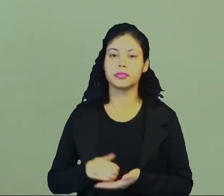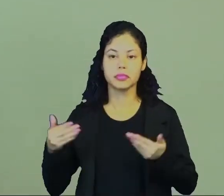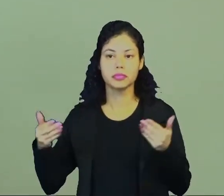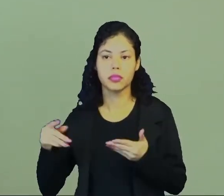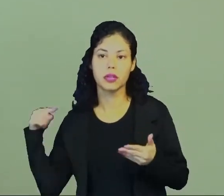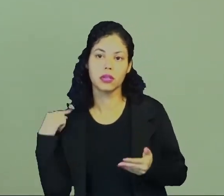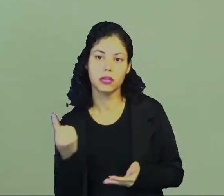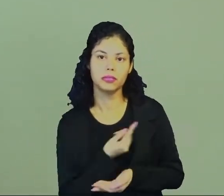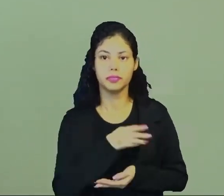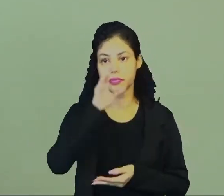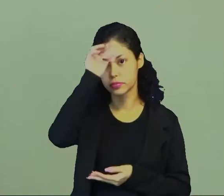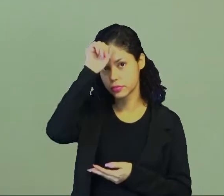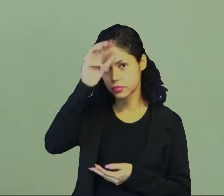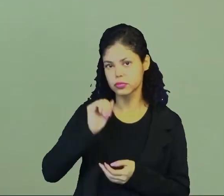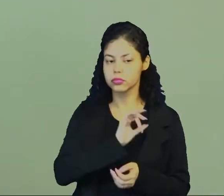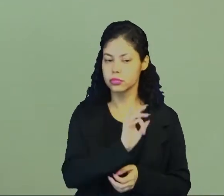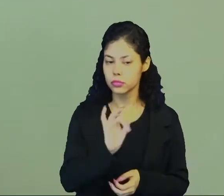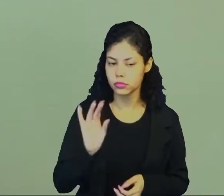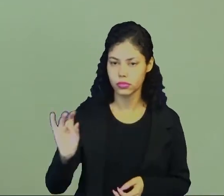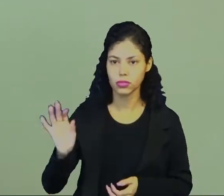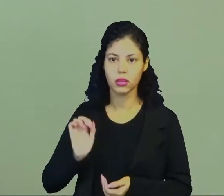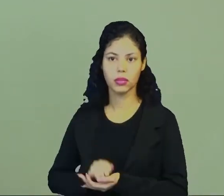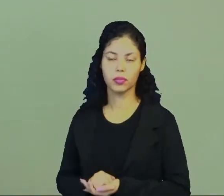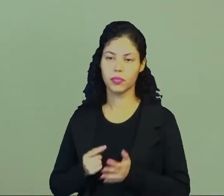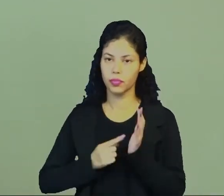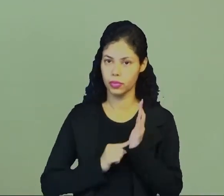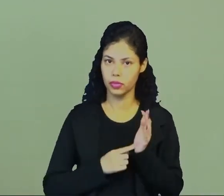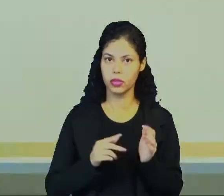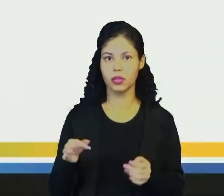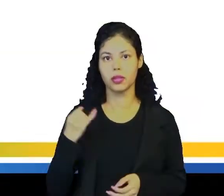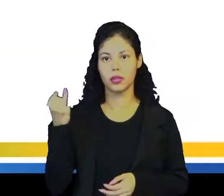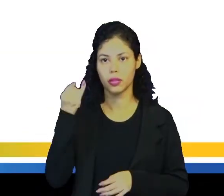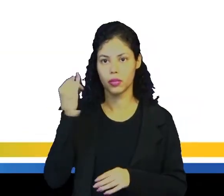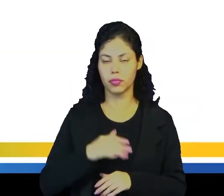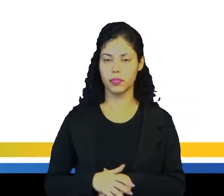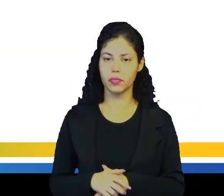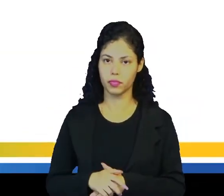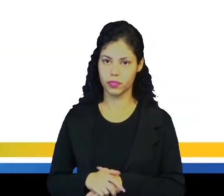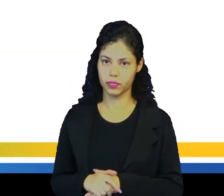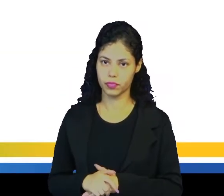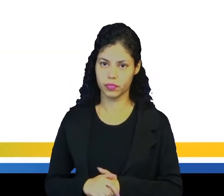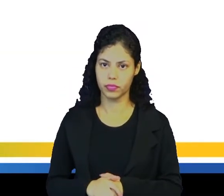E hoje nós iremos aprender como cada um desses pontos funciona, ok?